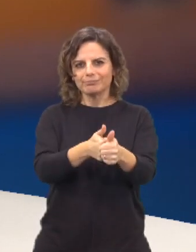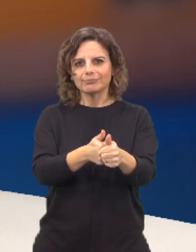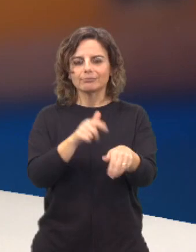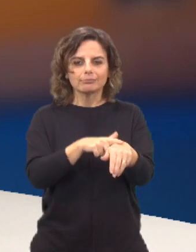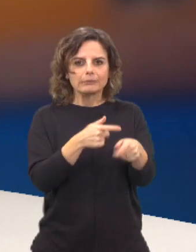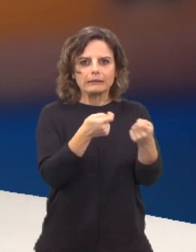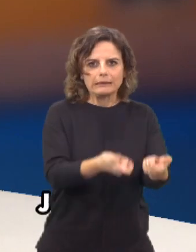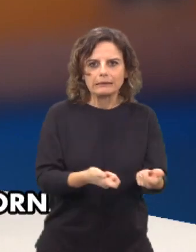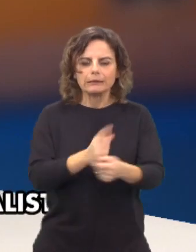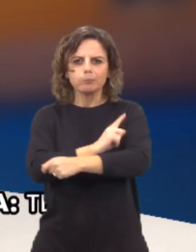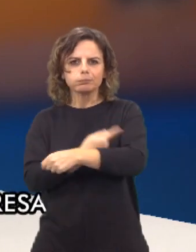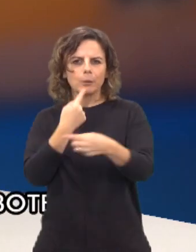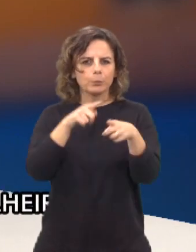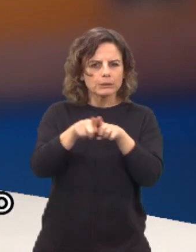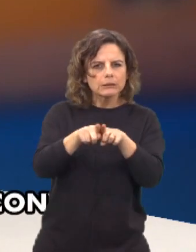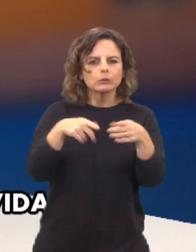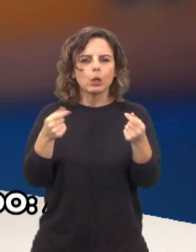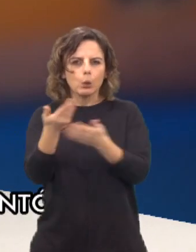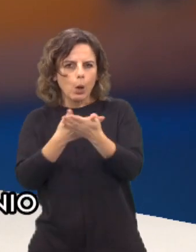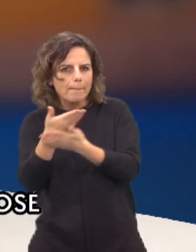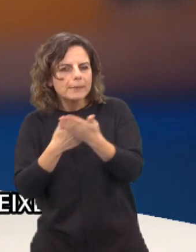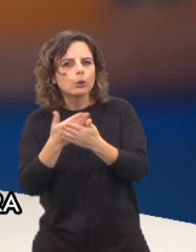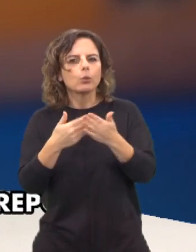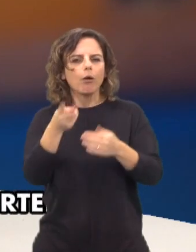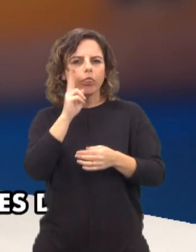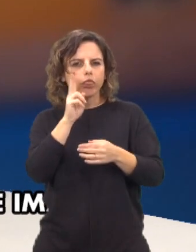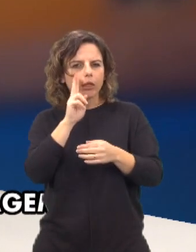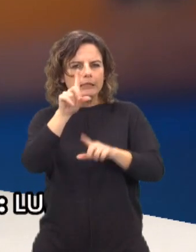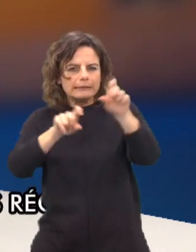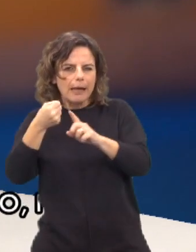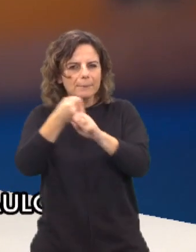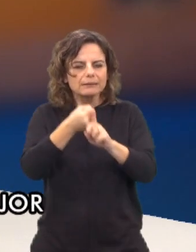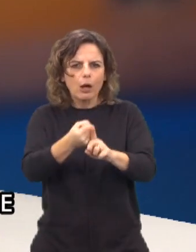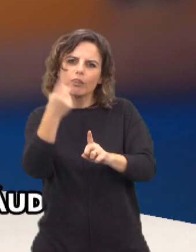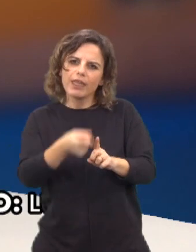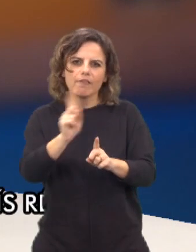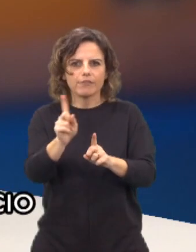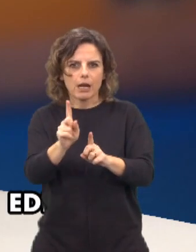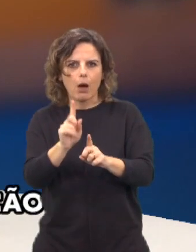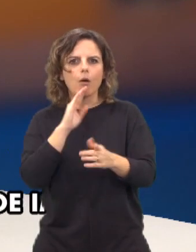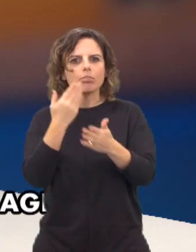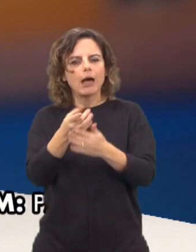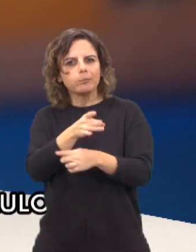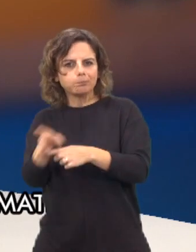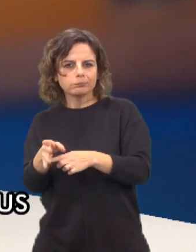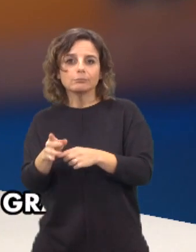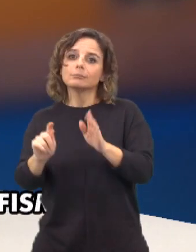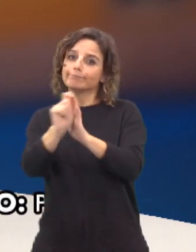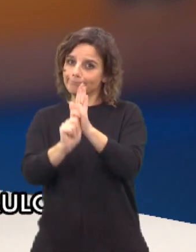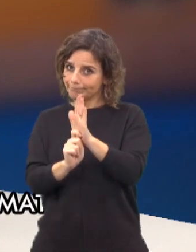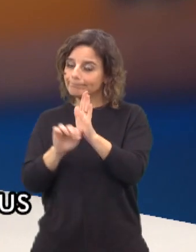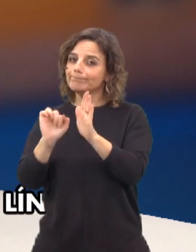pouco tempo, os poderes políticos uso económico e a pressão das audiências não devem nem podem sobrepor-se ao código